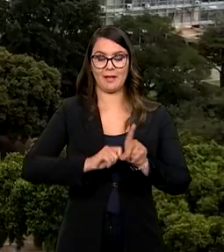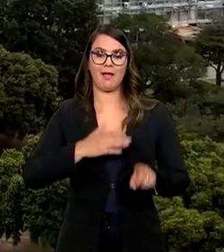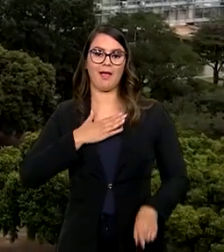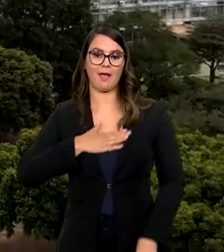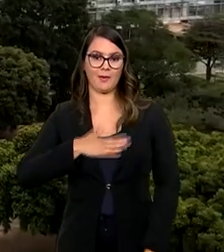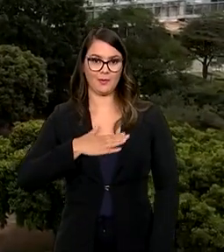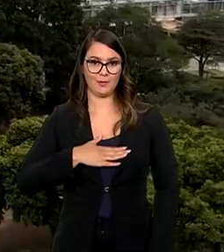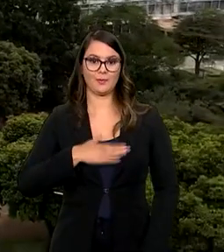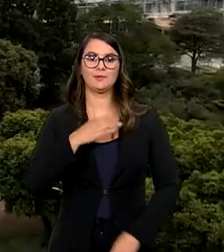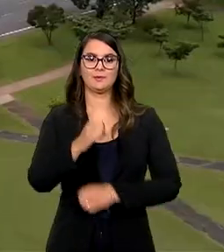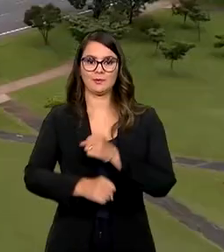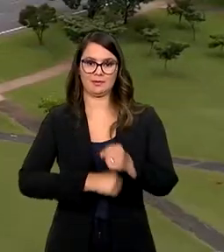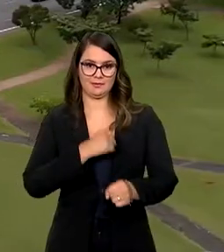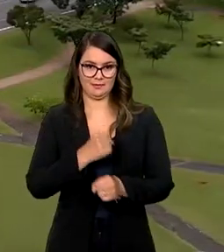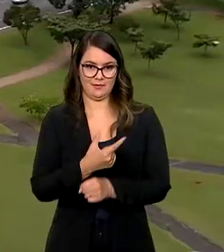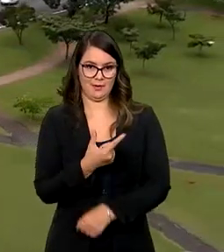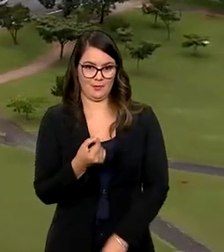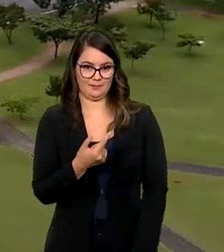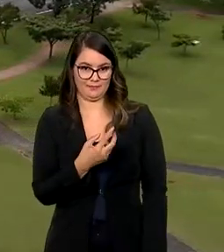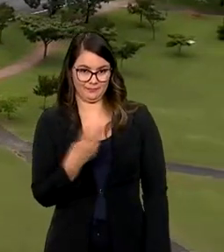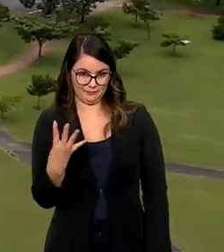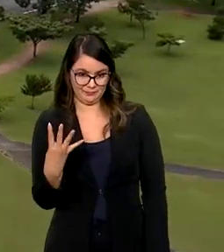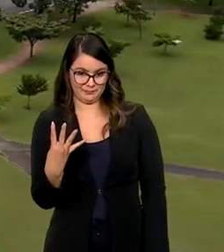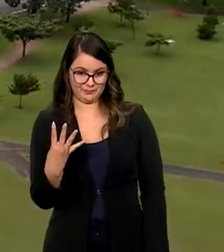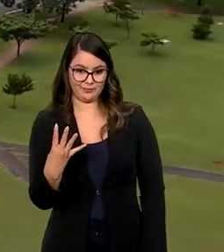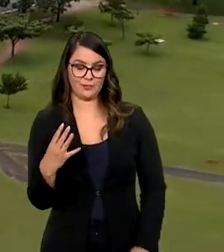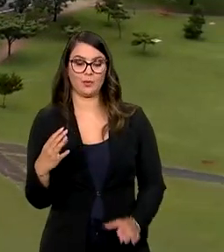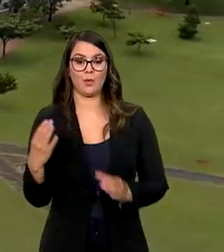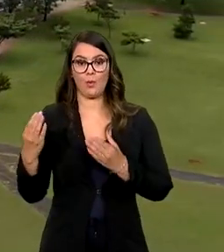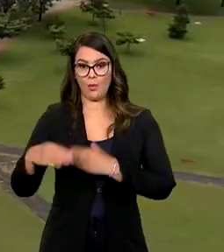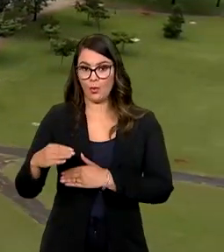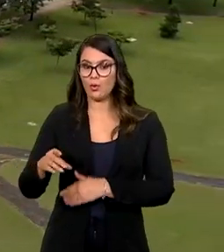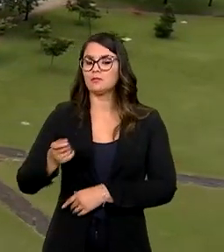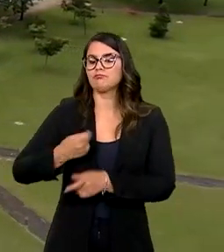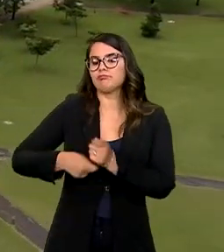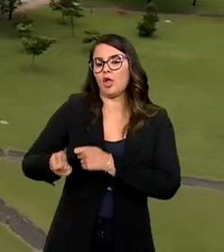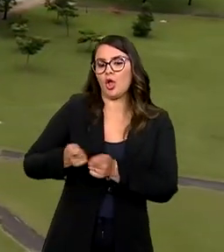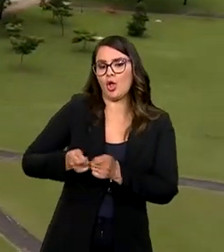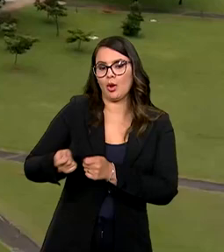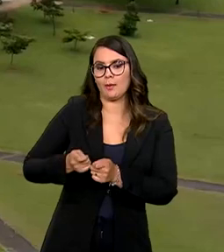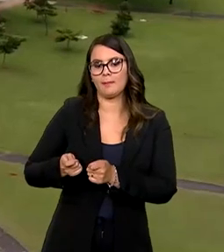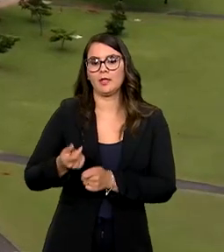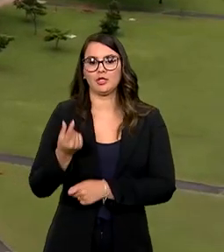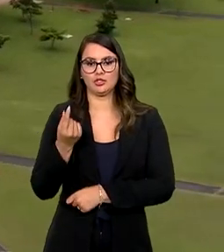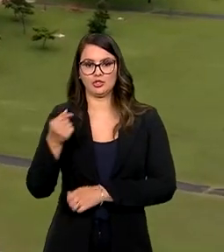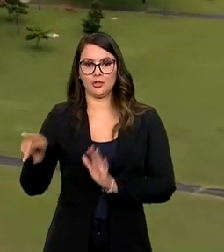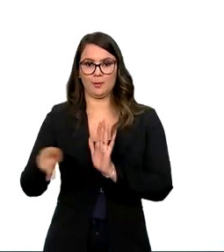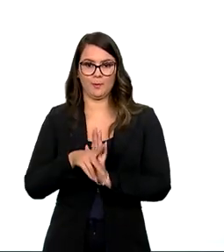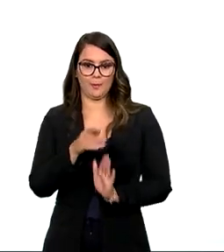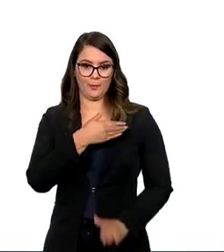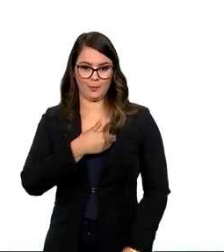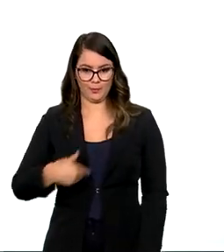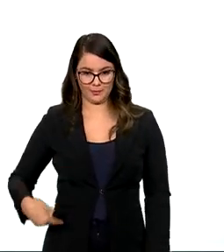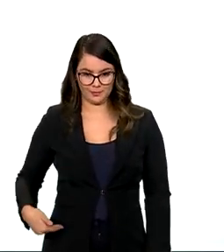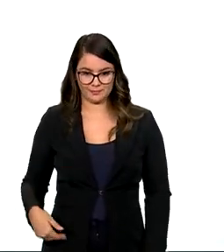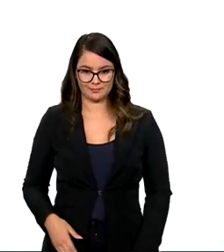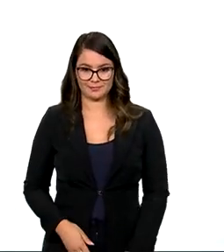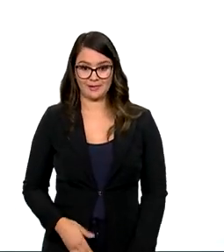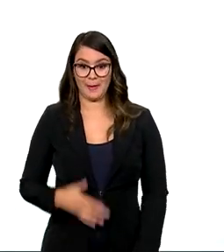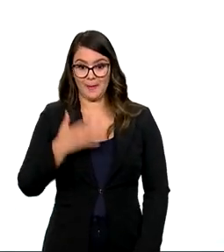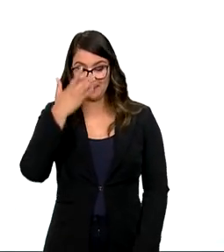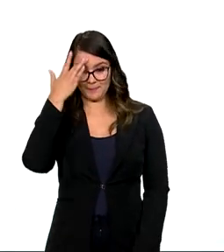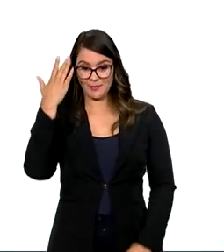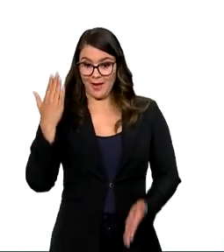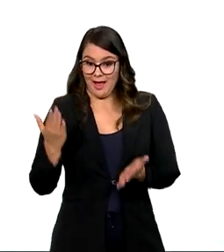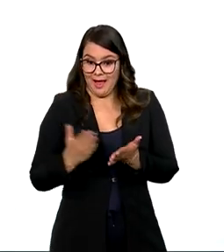2024. O concurso unificado deve gerar economia aos cofres públicos. Para quem já está com